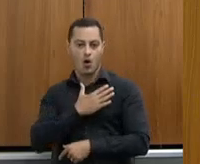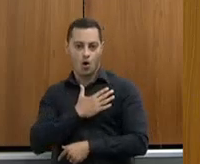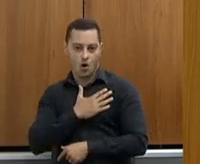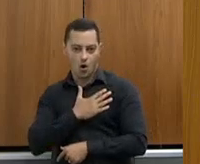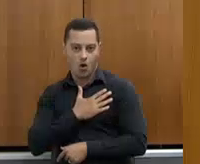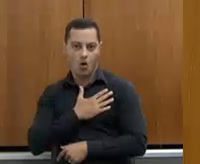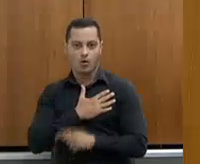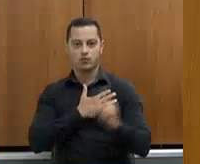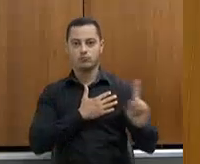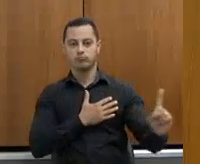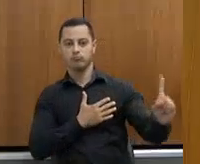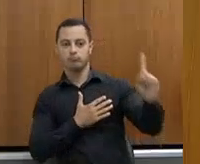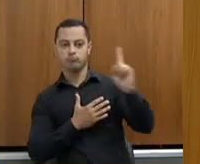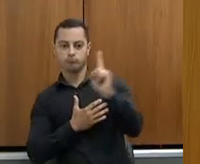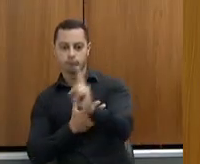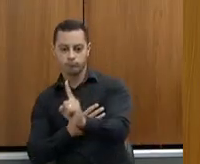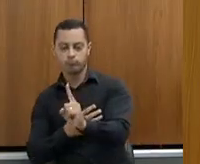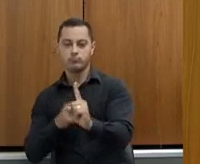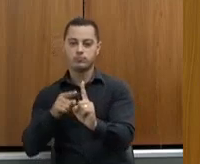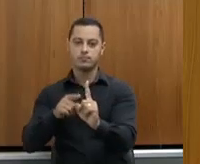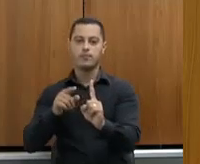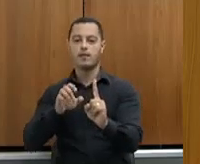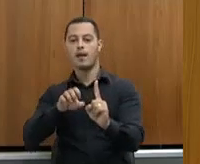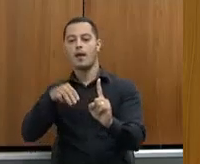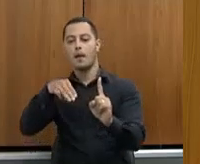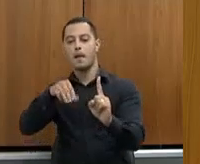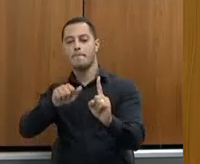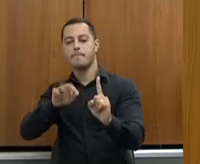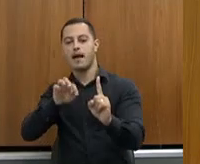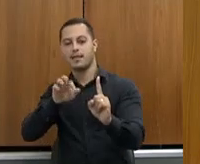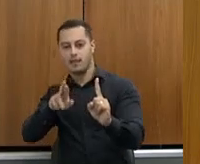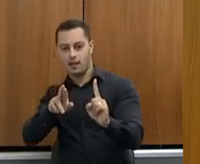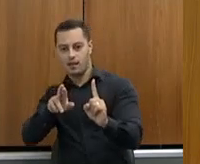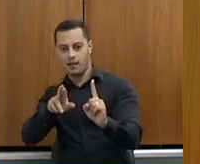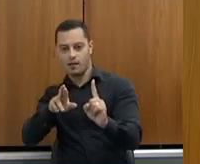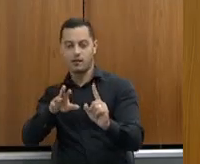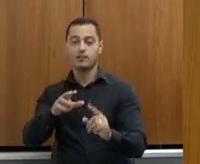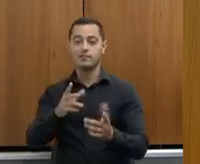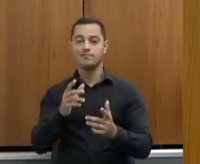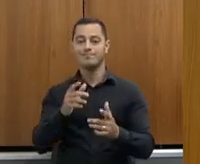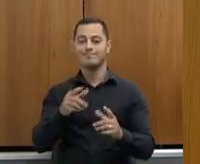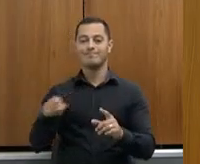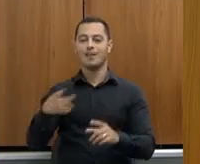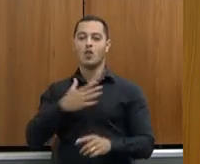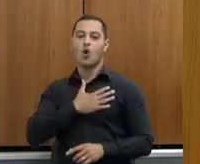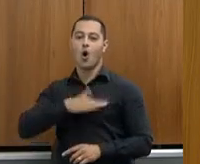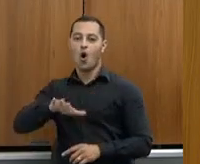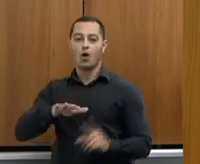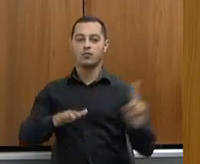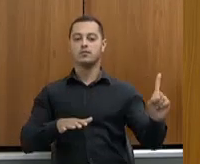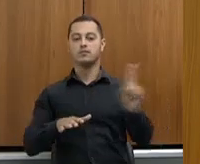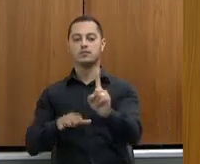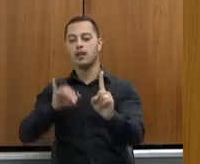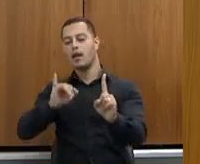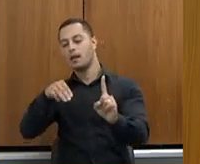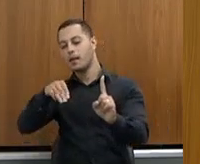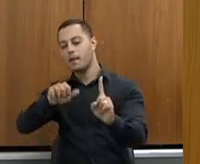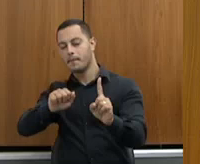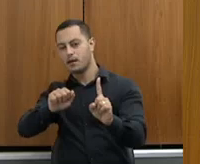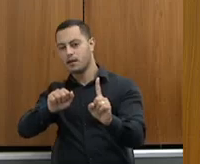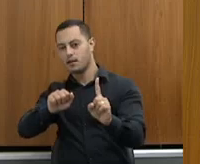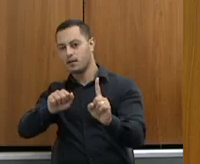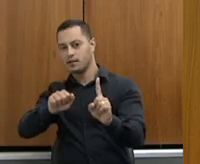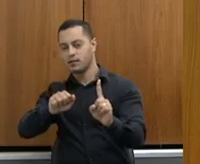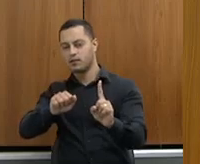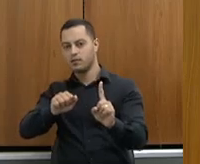não gosta de receber o fiscal do IMA. Fiscal nunca é bem recebido. e eu vejo que,